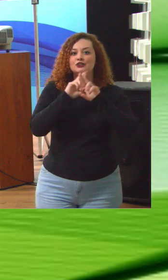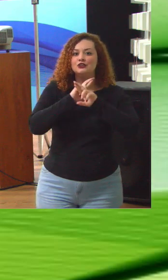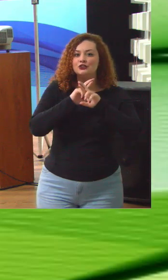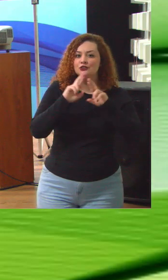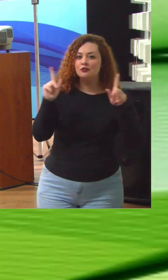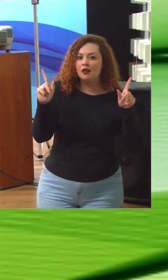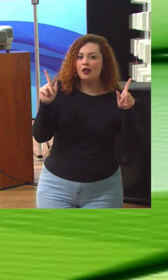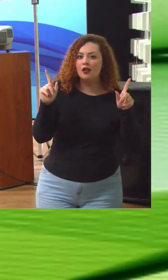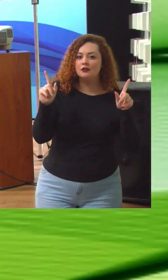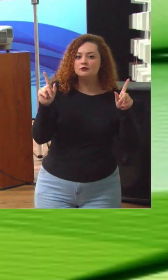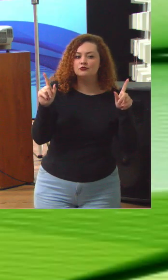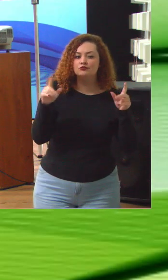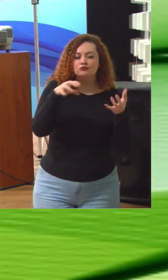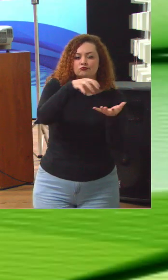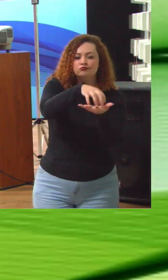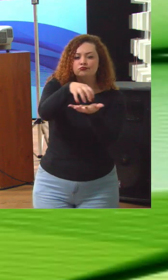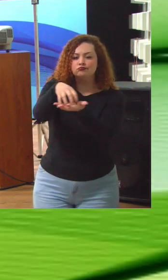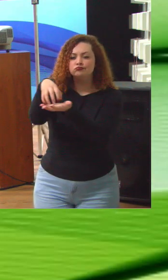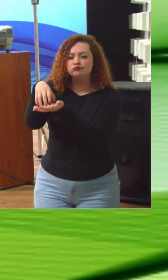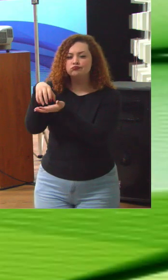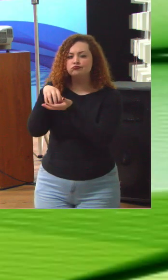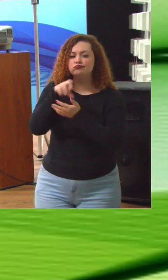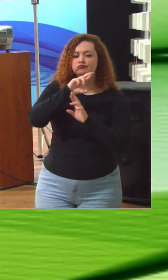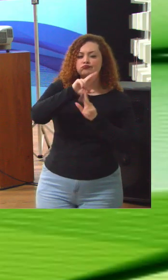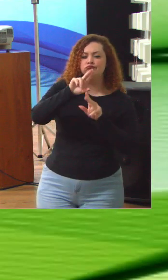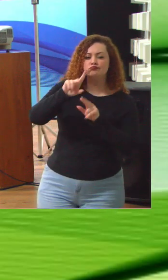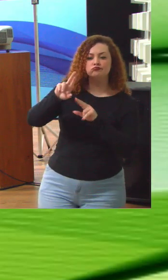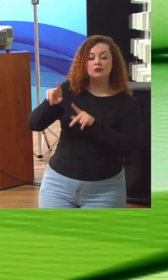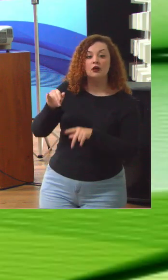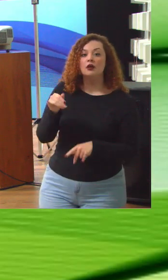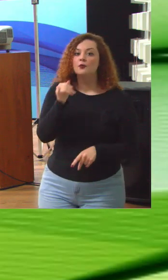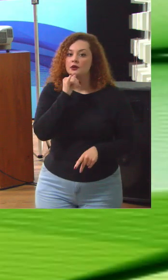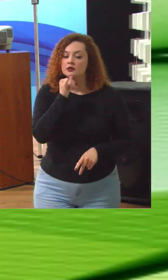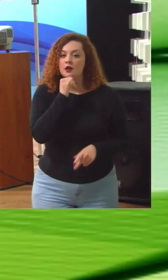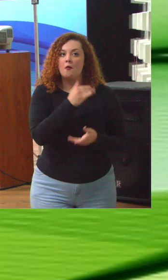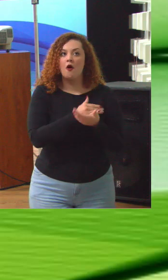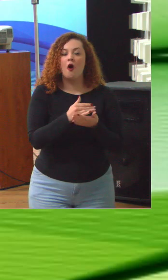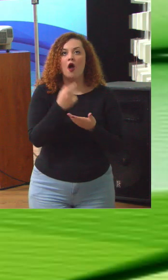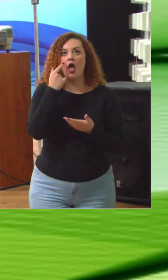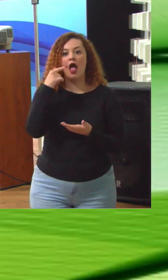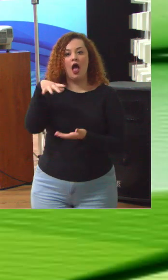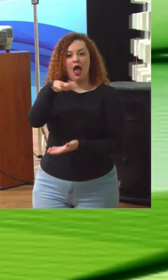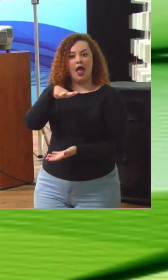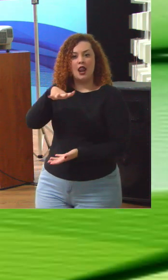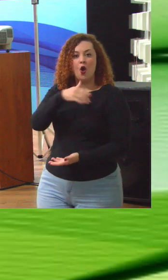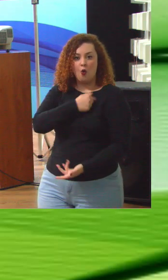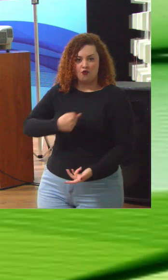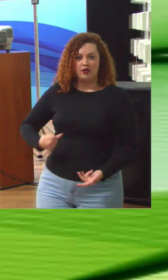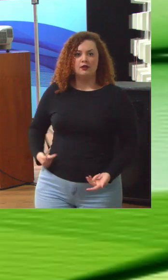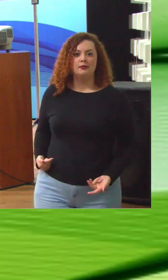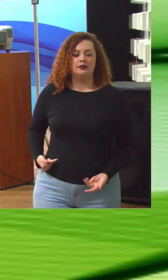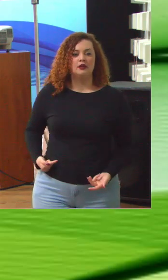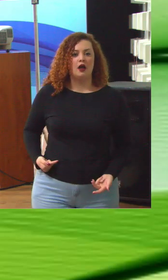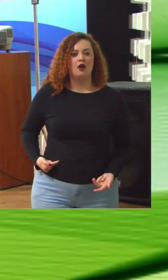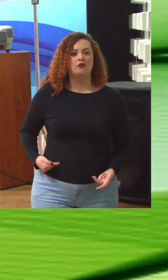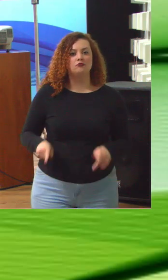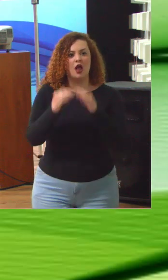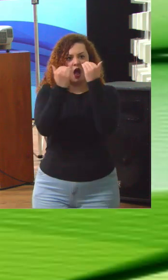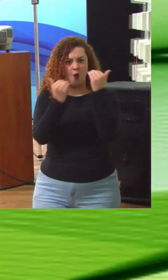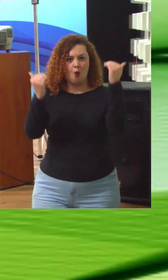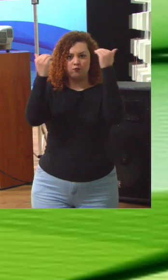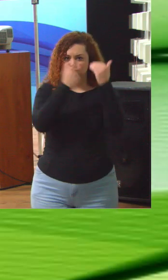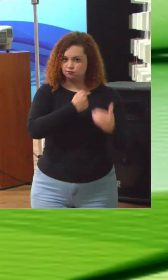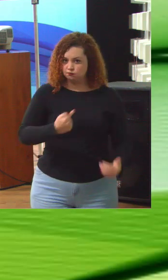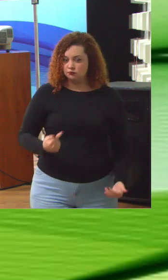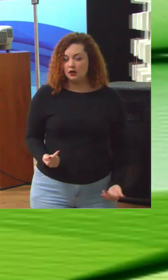em cada um dos níveis nos quais você possa olhar. Por exemplo, quando nós olhamos para o nível governamental e do autogoverno,